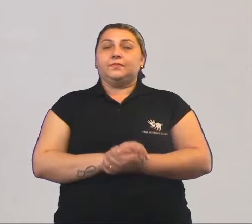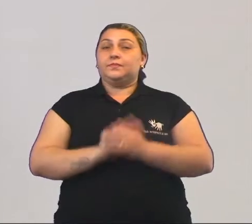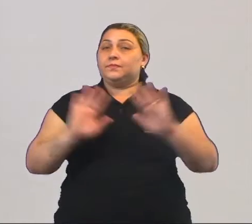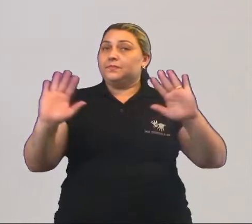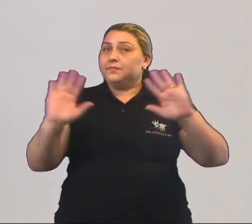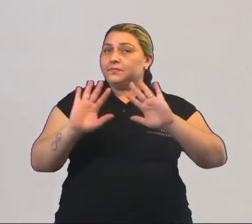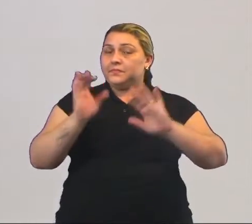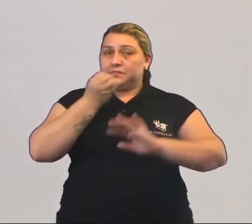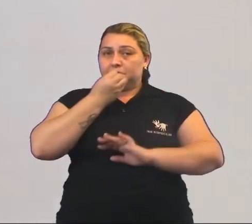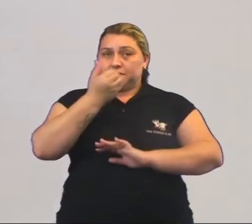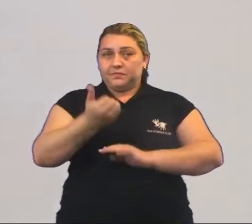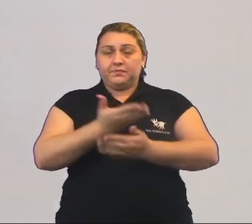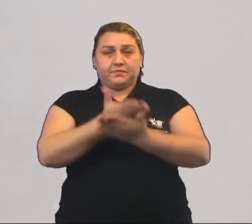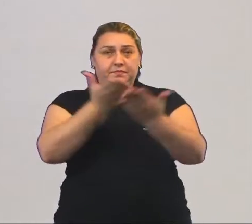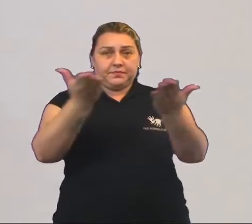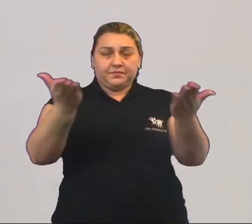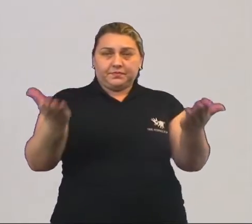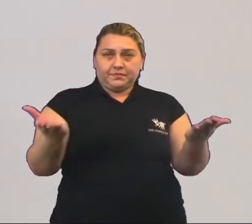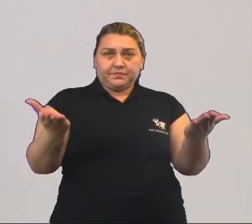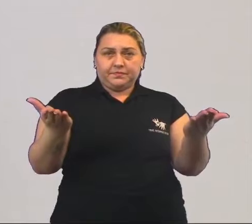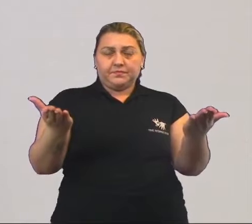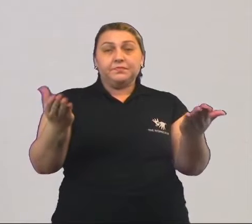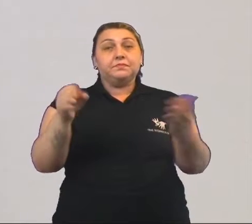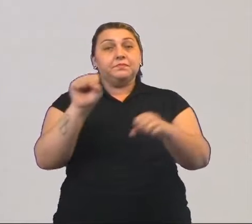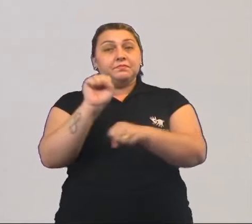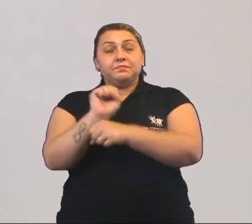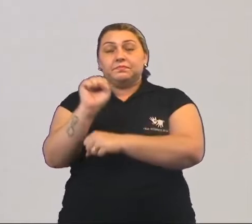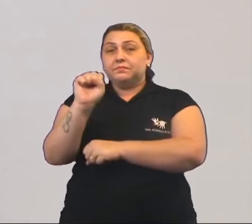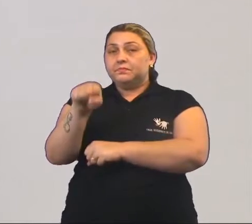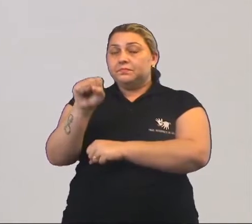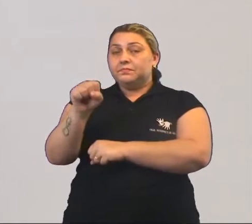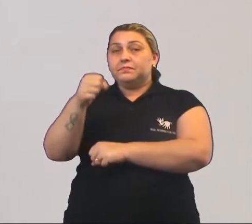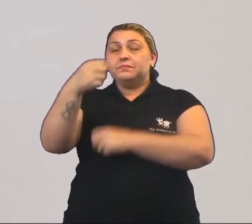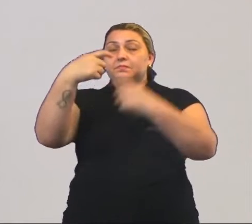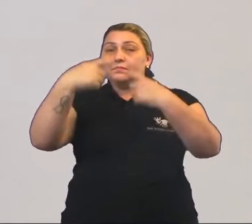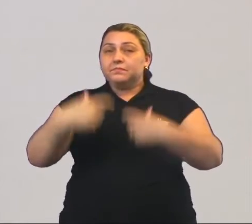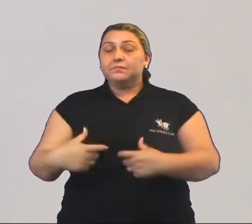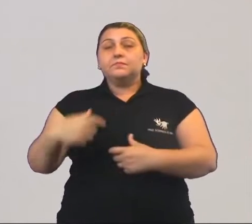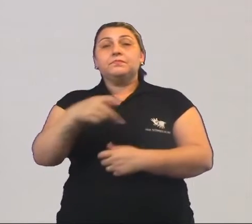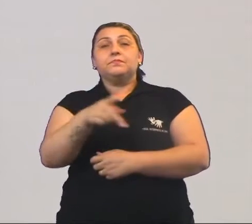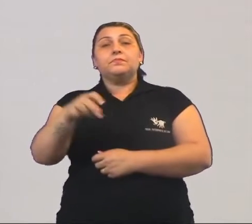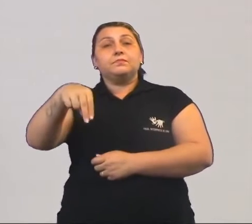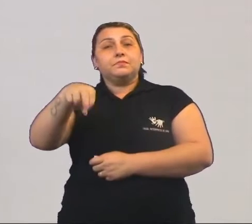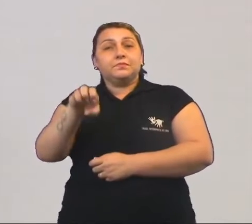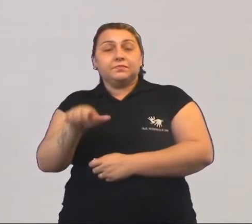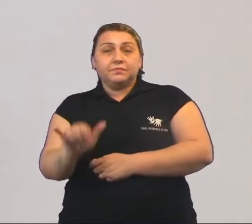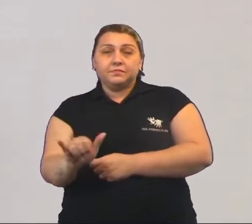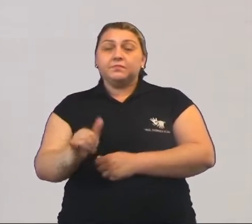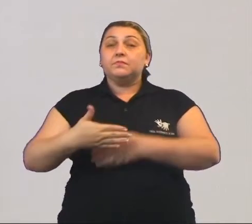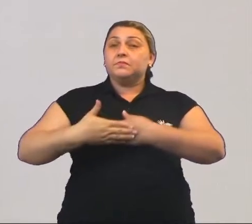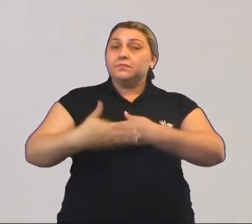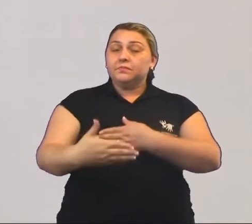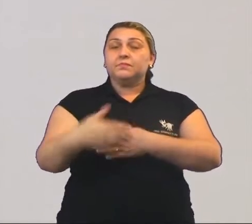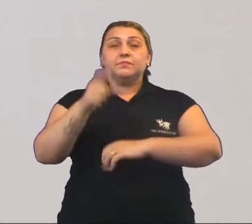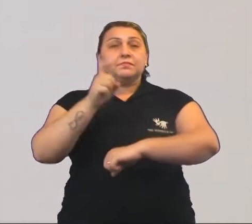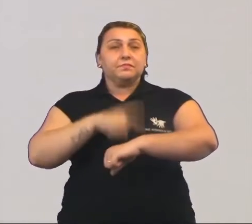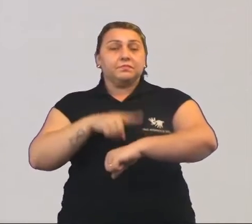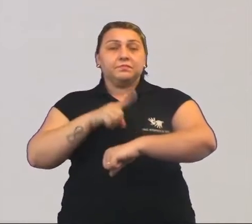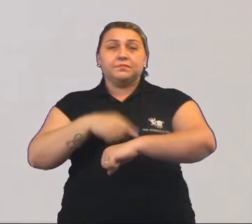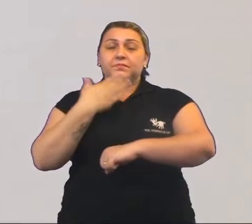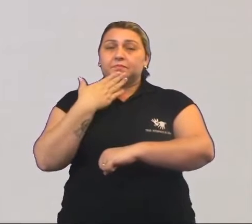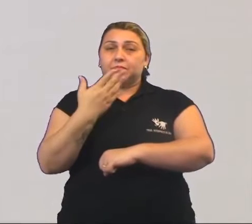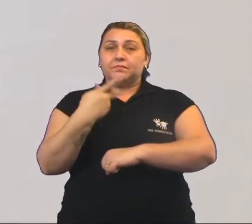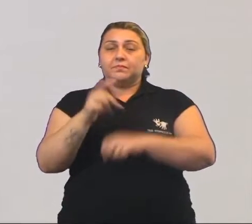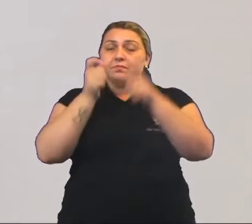Olá, tudo bem com todos vocês? Eu espero que sim. Sou o professor Ney Araújo e a partir deste momento eu